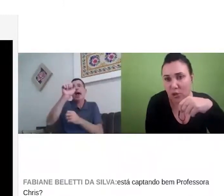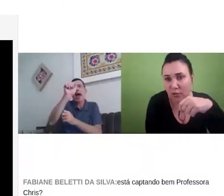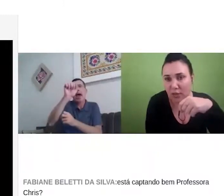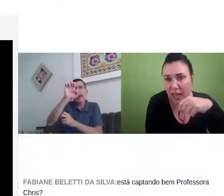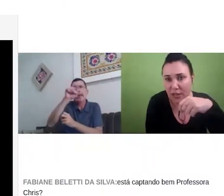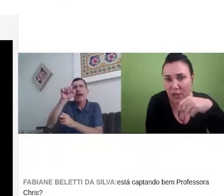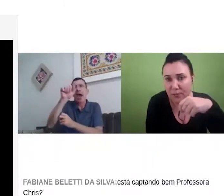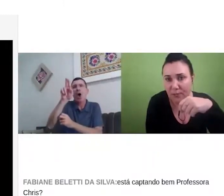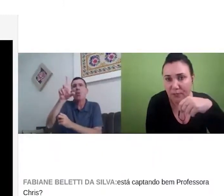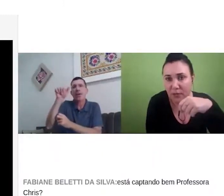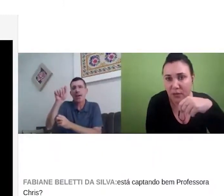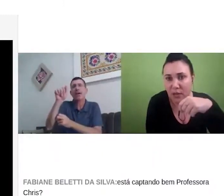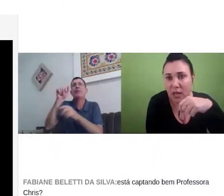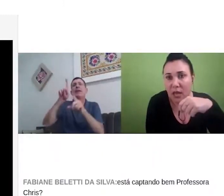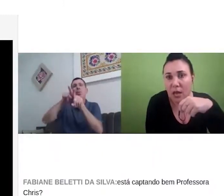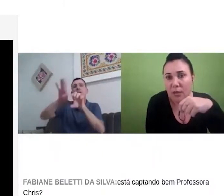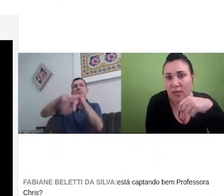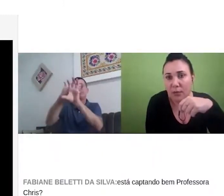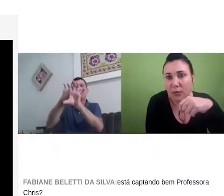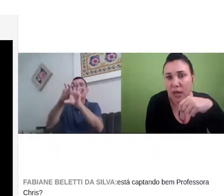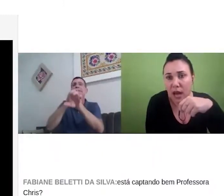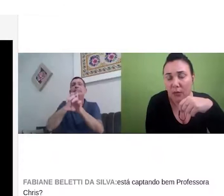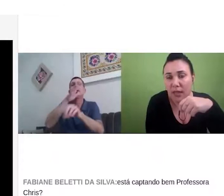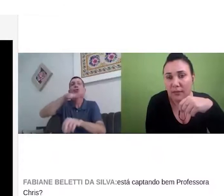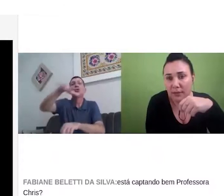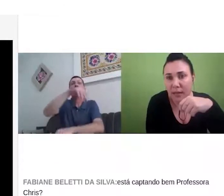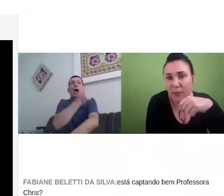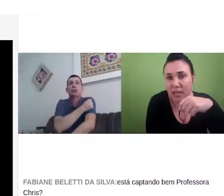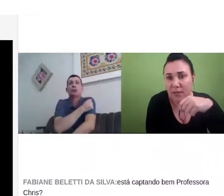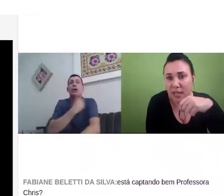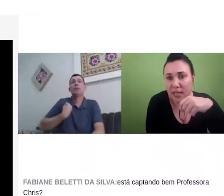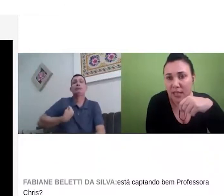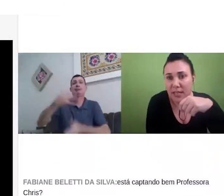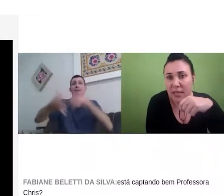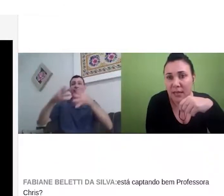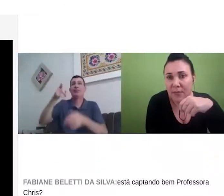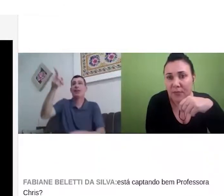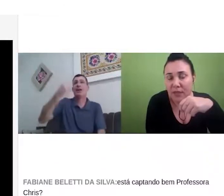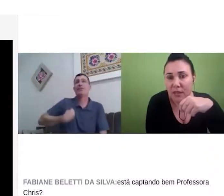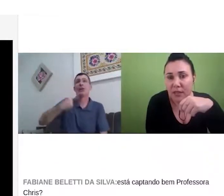essa atividade, por exemplo, no e-aula, às vezes,